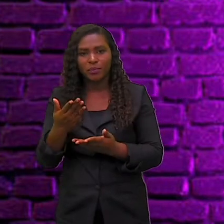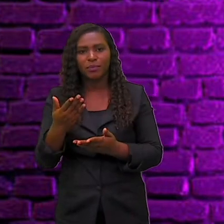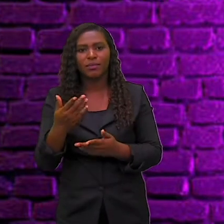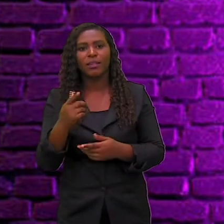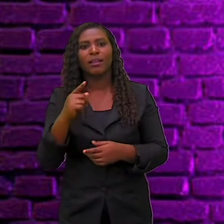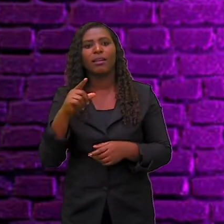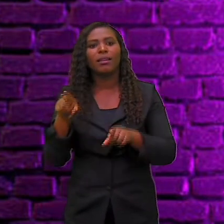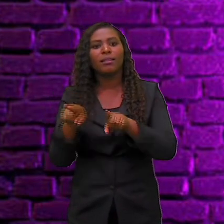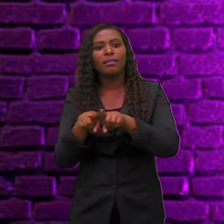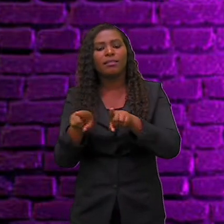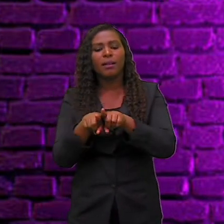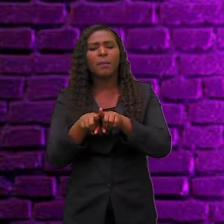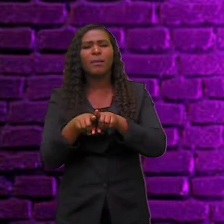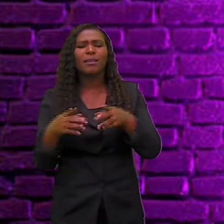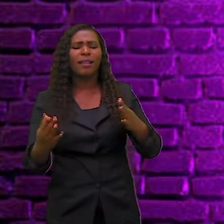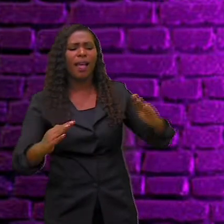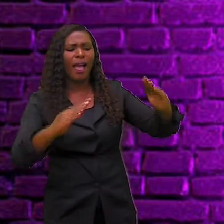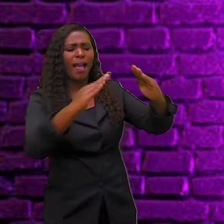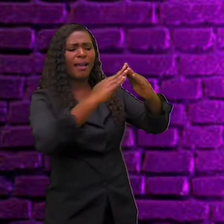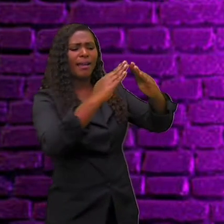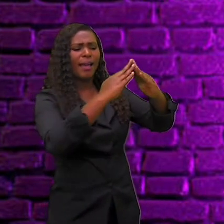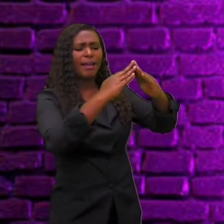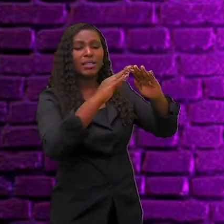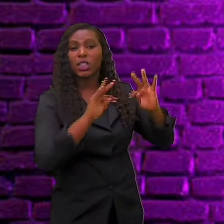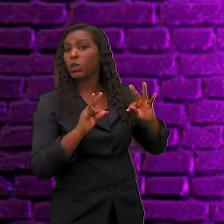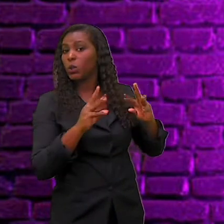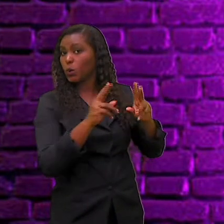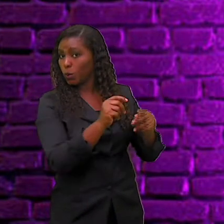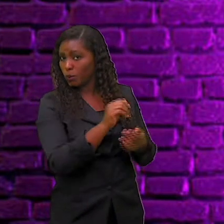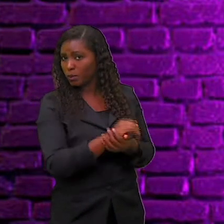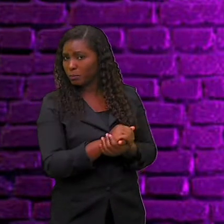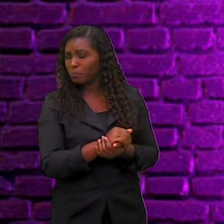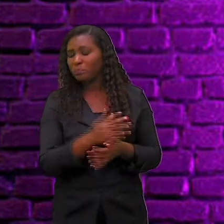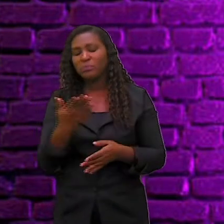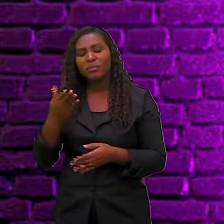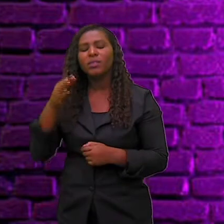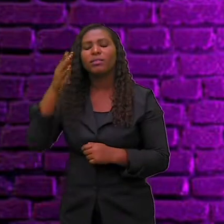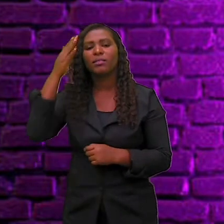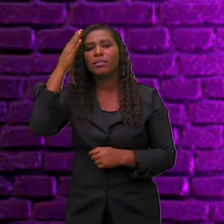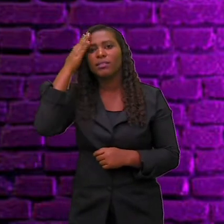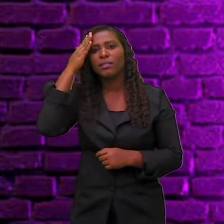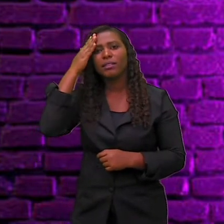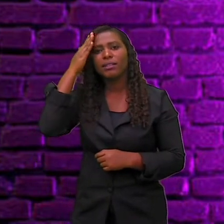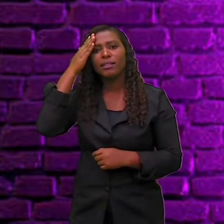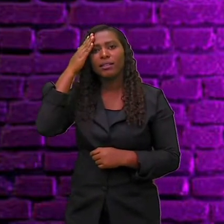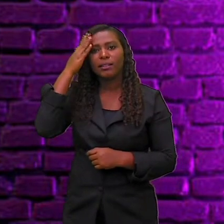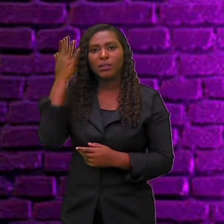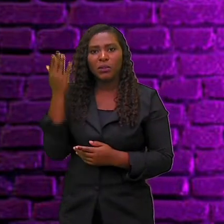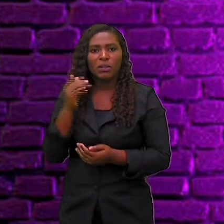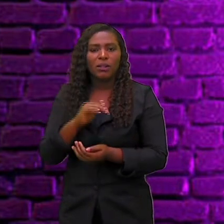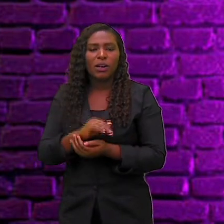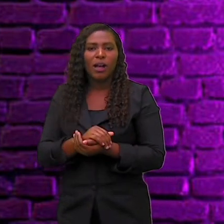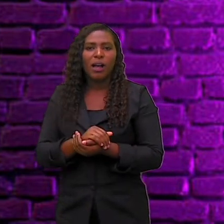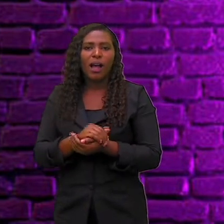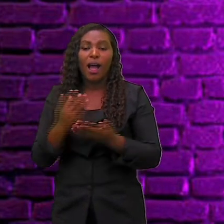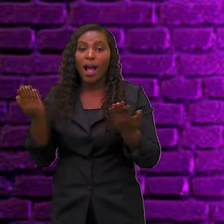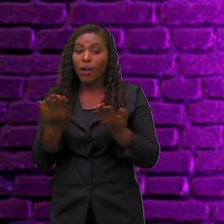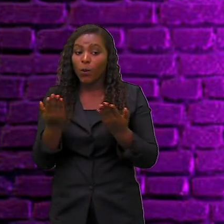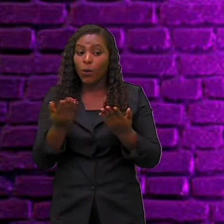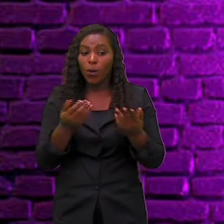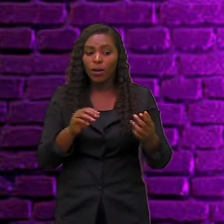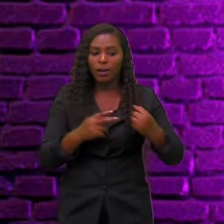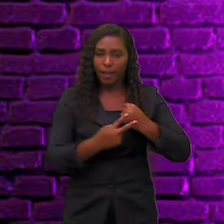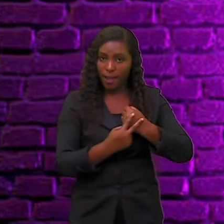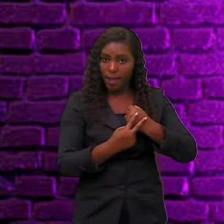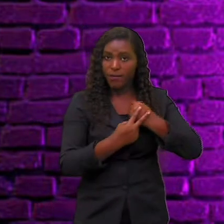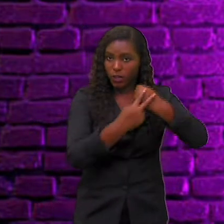A casa toda. Certo até aí? Agora, vamos converter essa oração para a voz